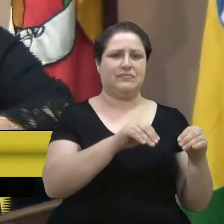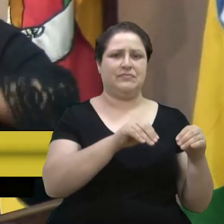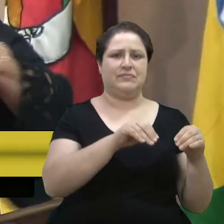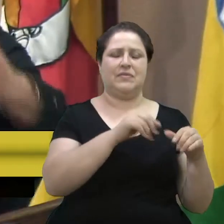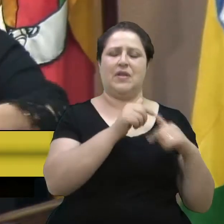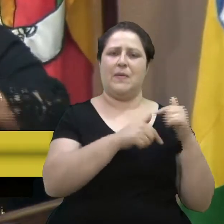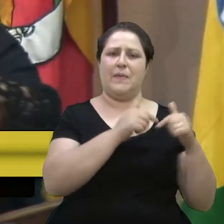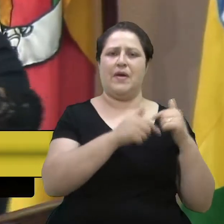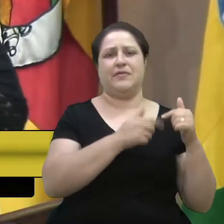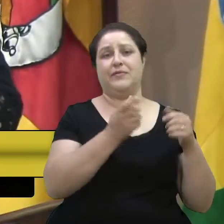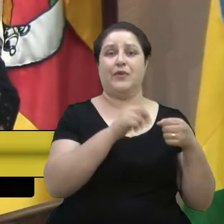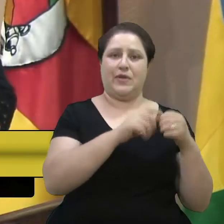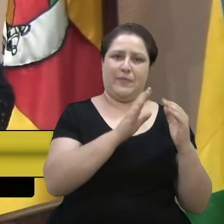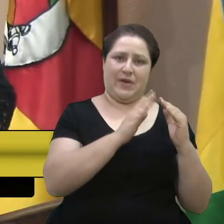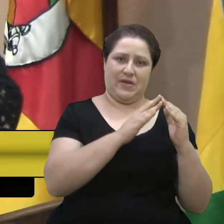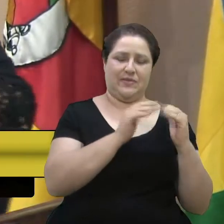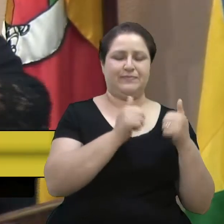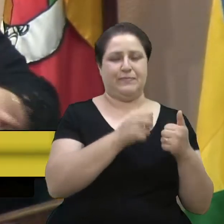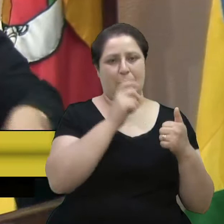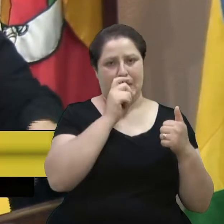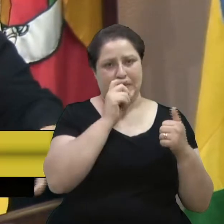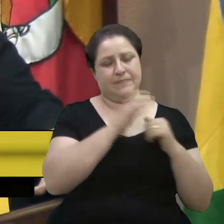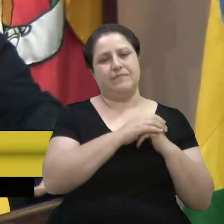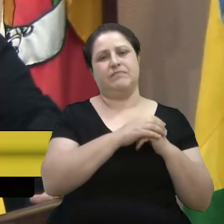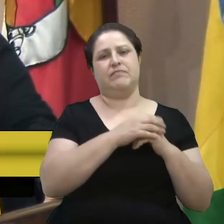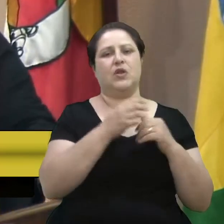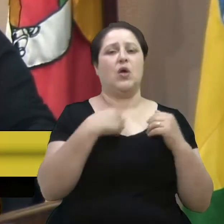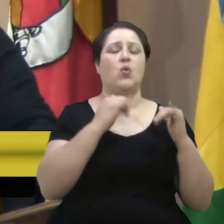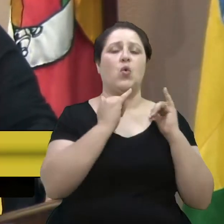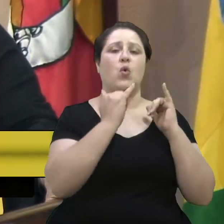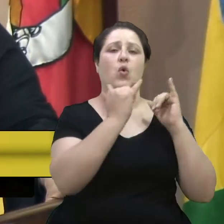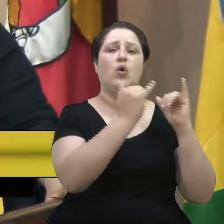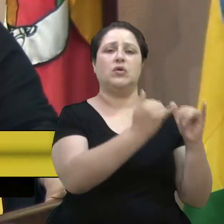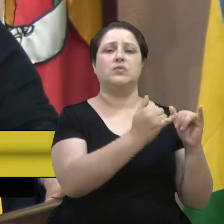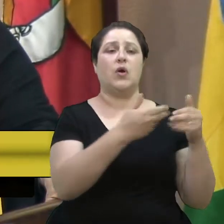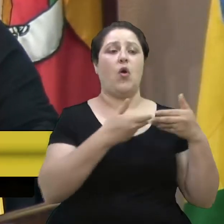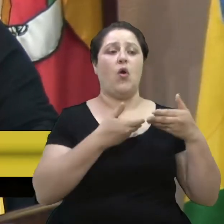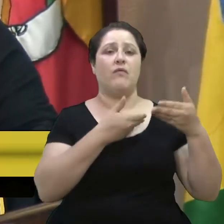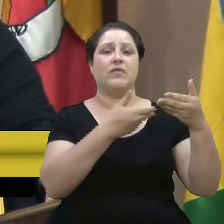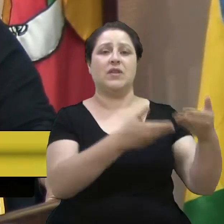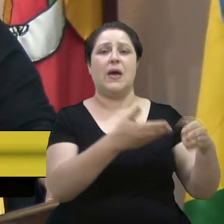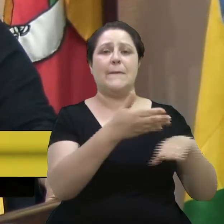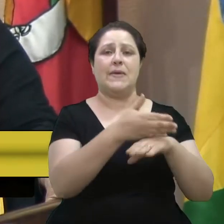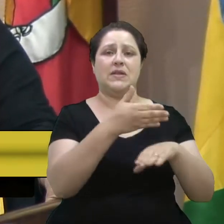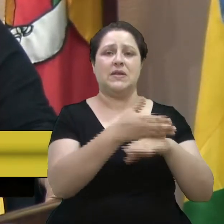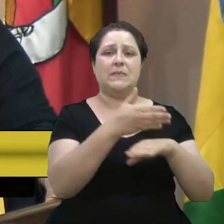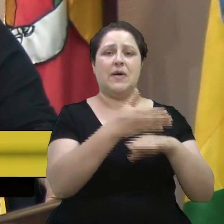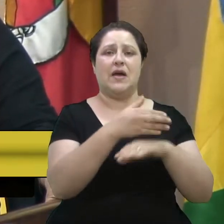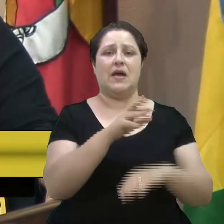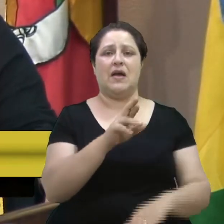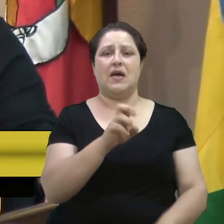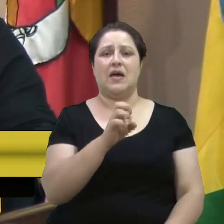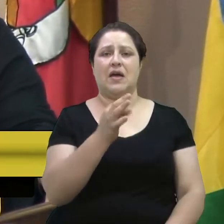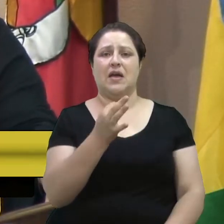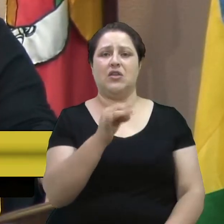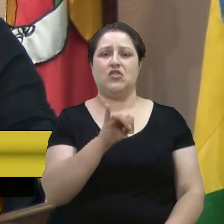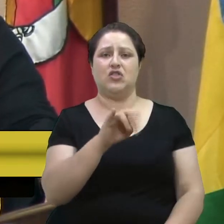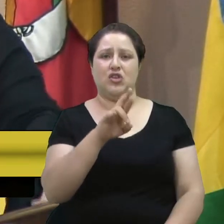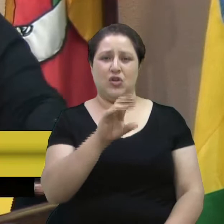trabalhar e fazer amizade. Fui convidada a fazer um retiro espiritual chamado Emaús.